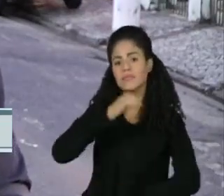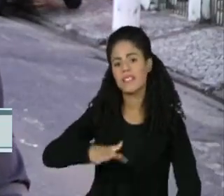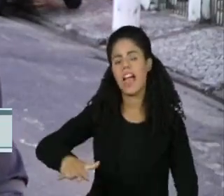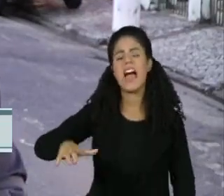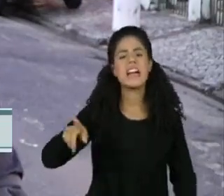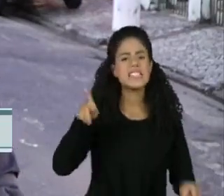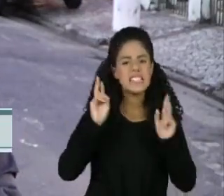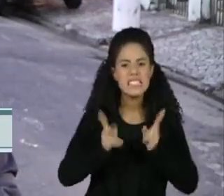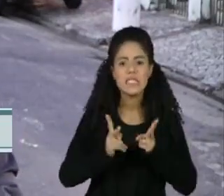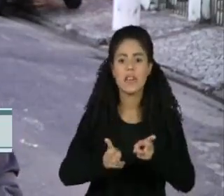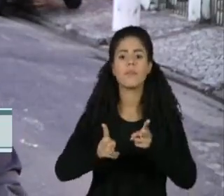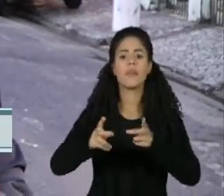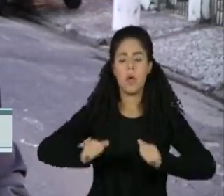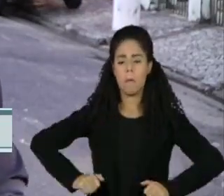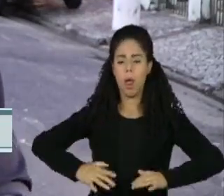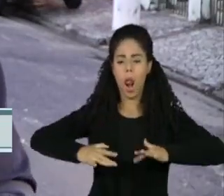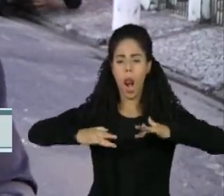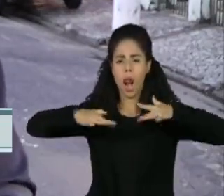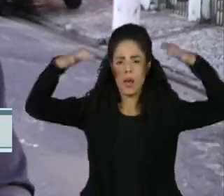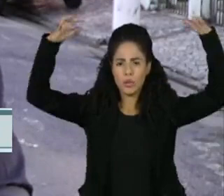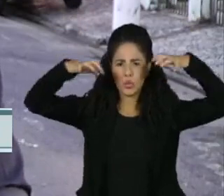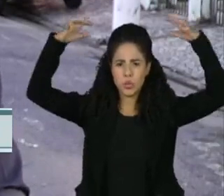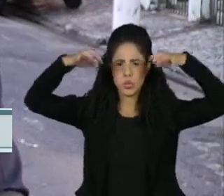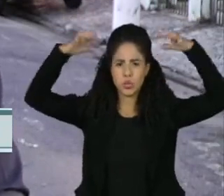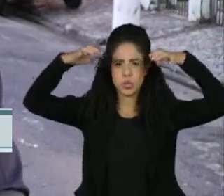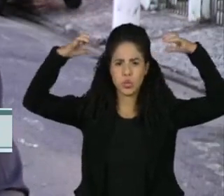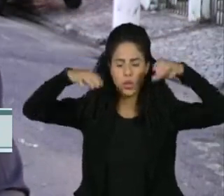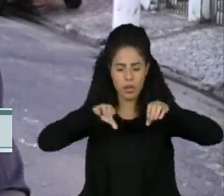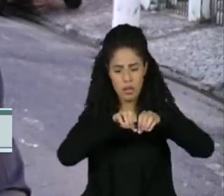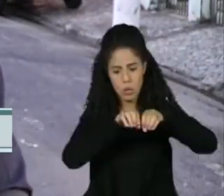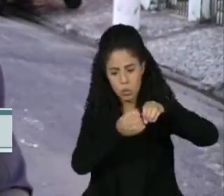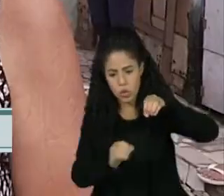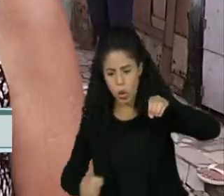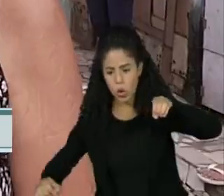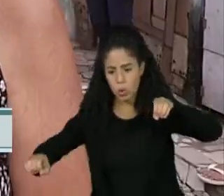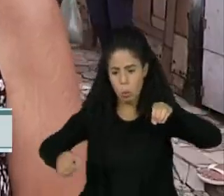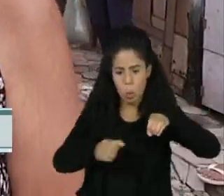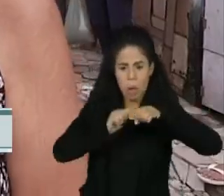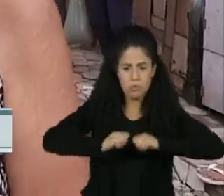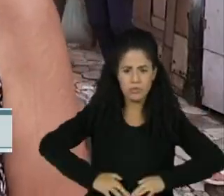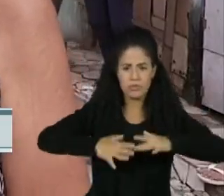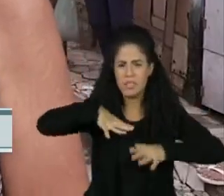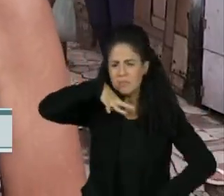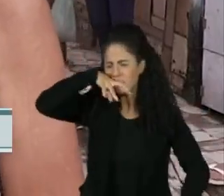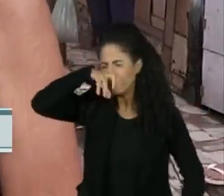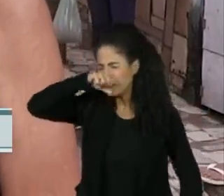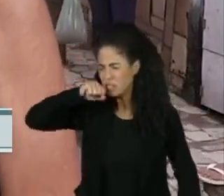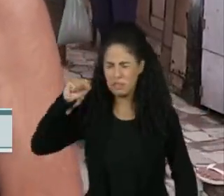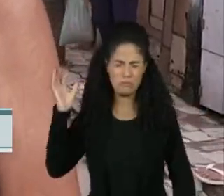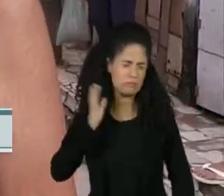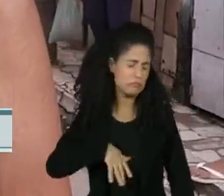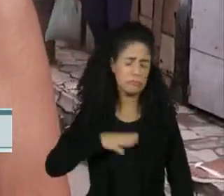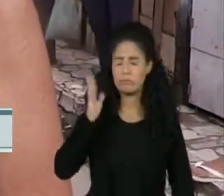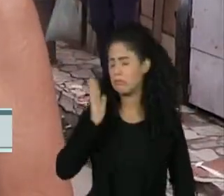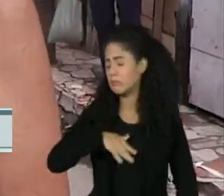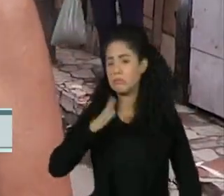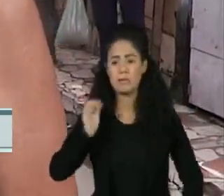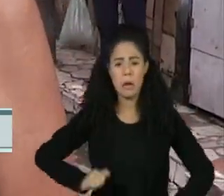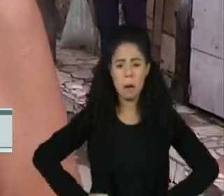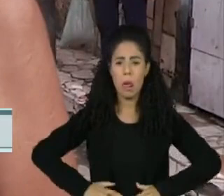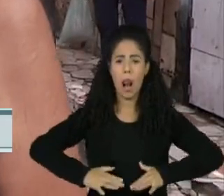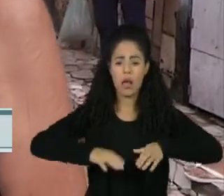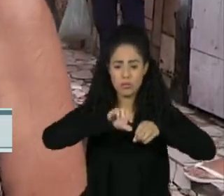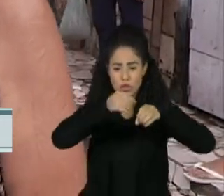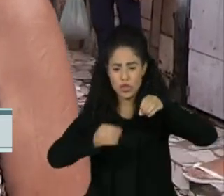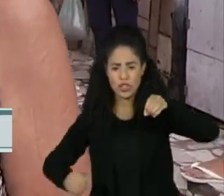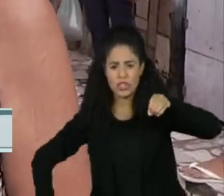forte significa enchente e esgoto voltando para dentro das casas. E aqui, quando chove muito, os esgotos